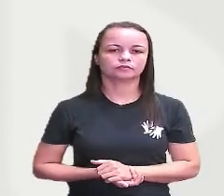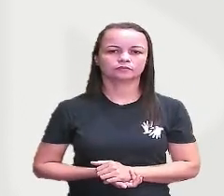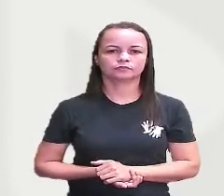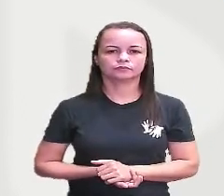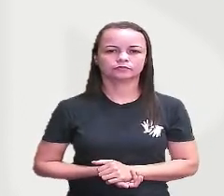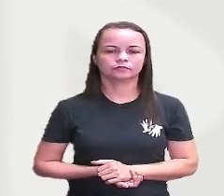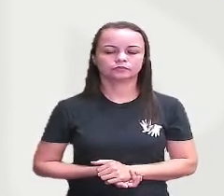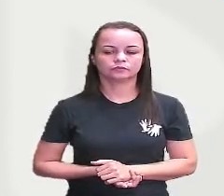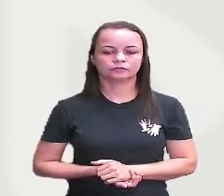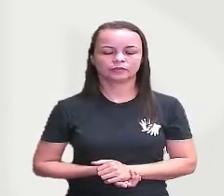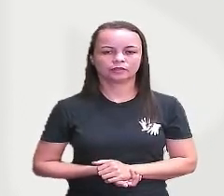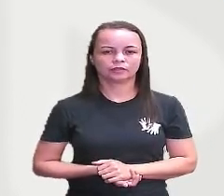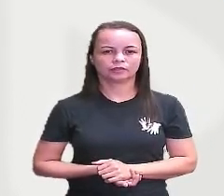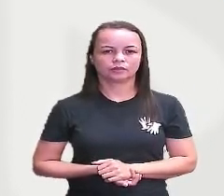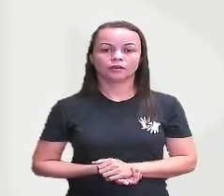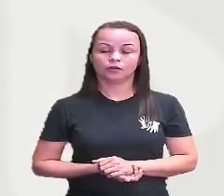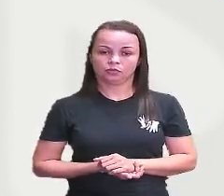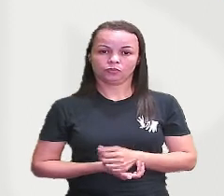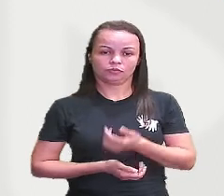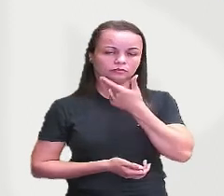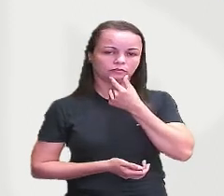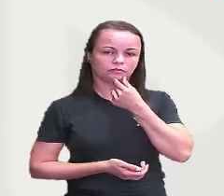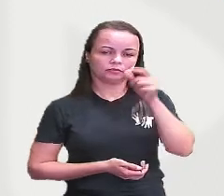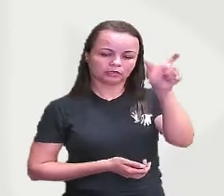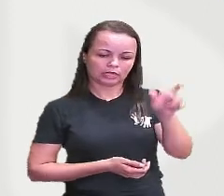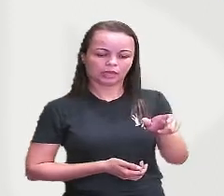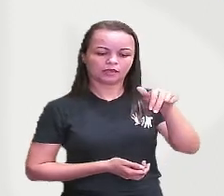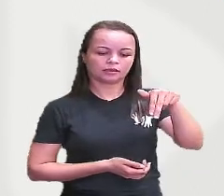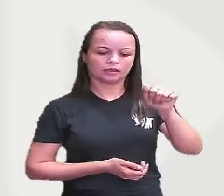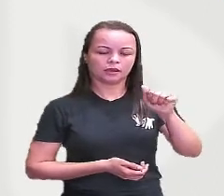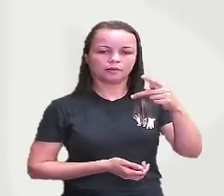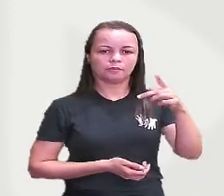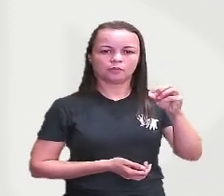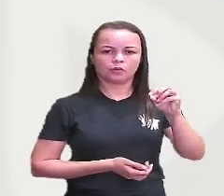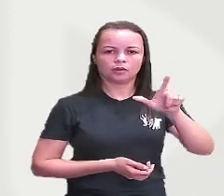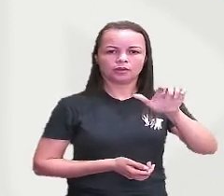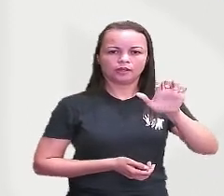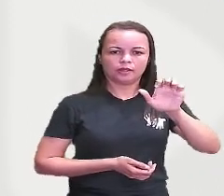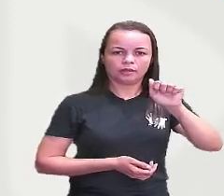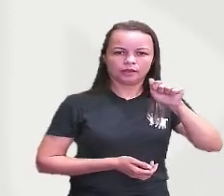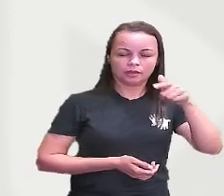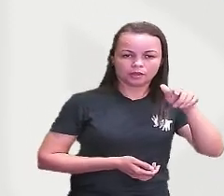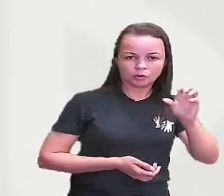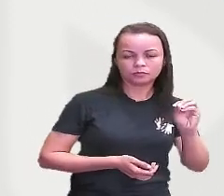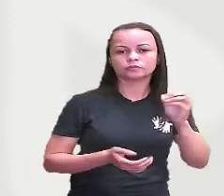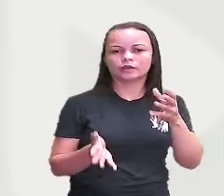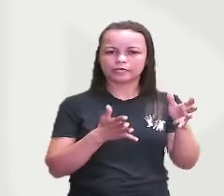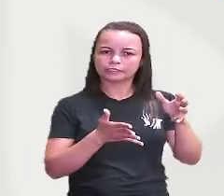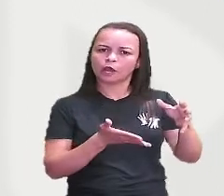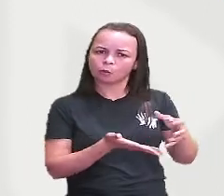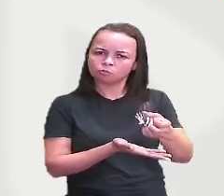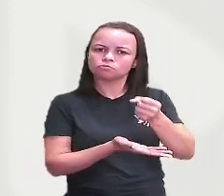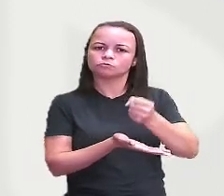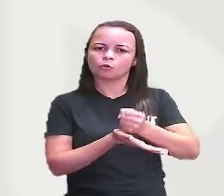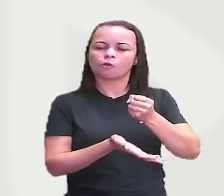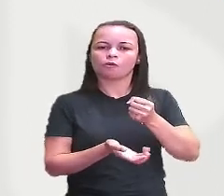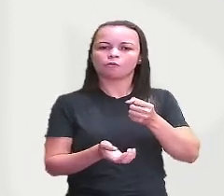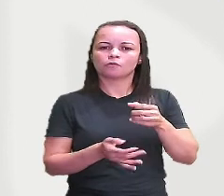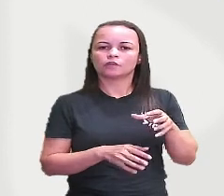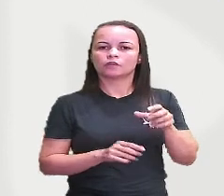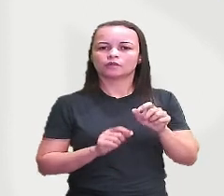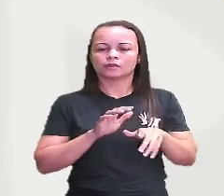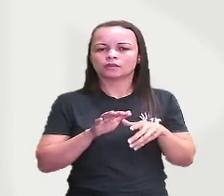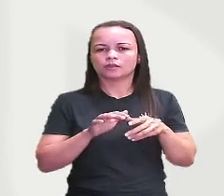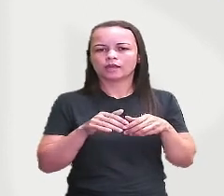o o Napoleão Bonaparte ele vai dar um golpe então esse golpe que nós